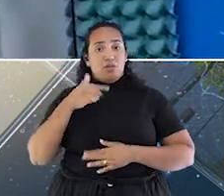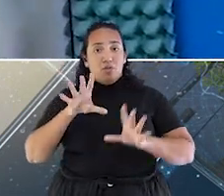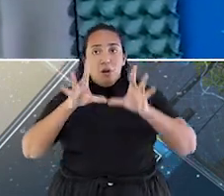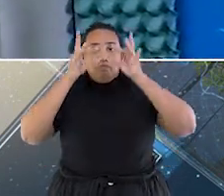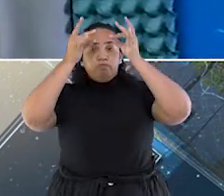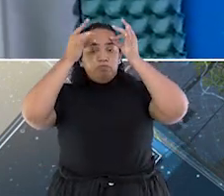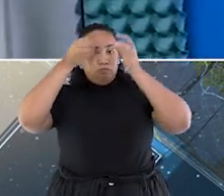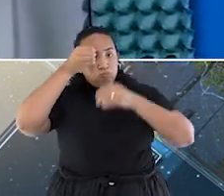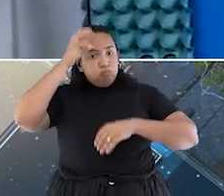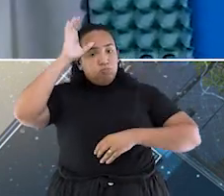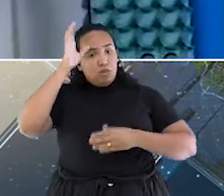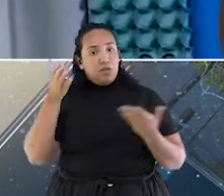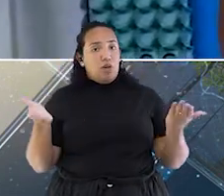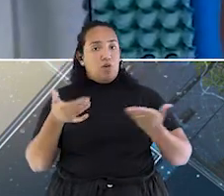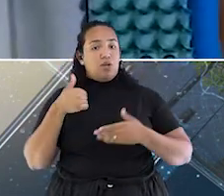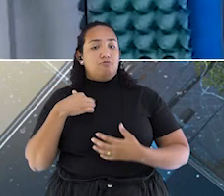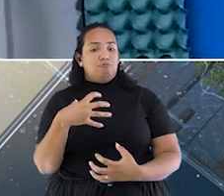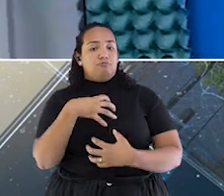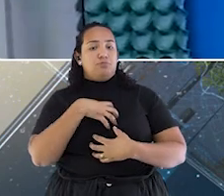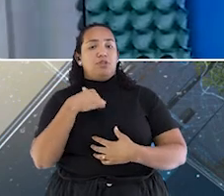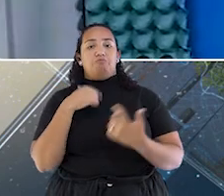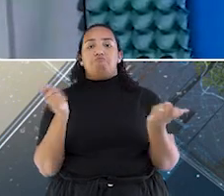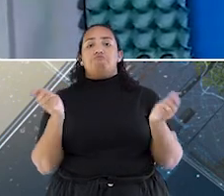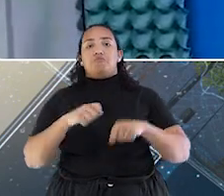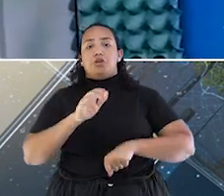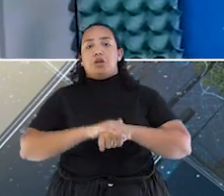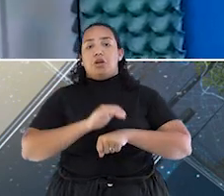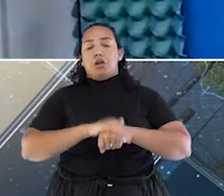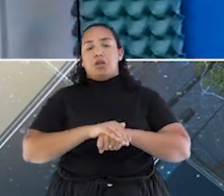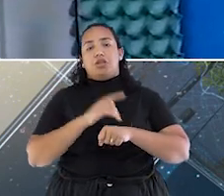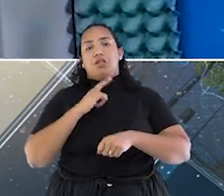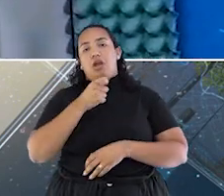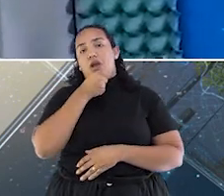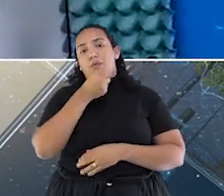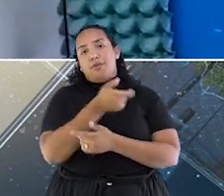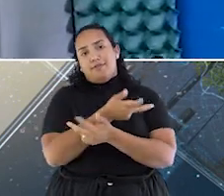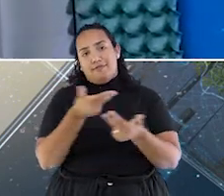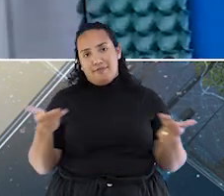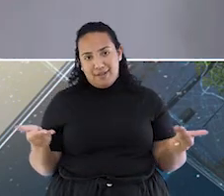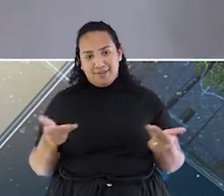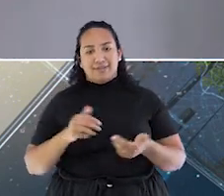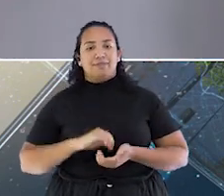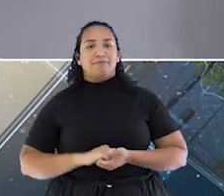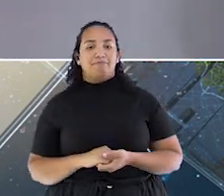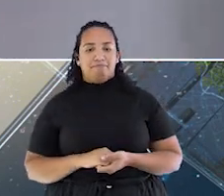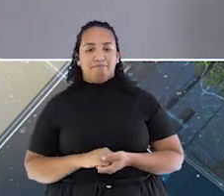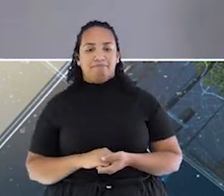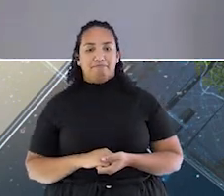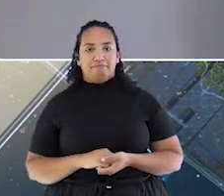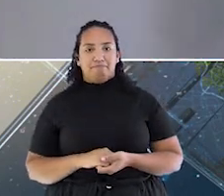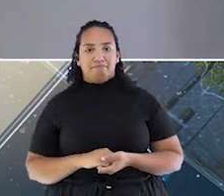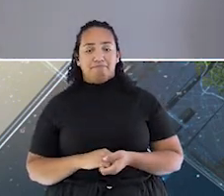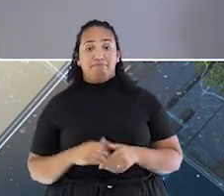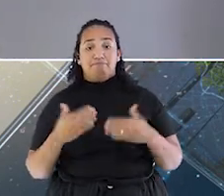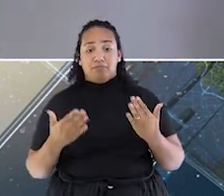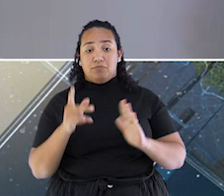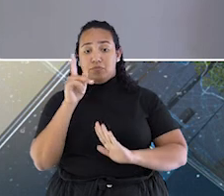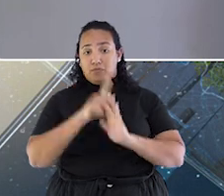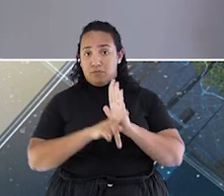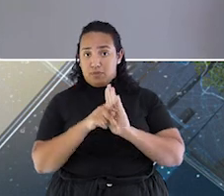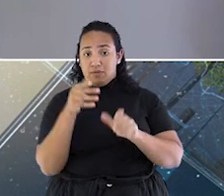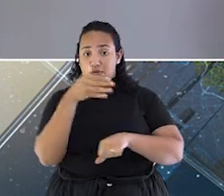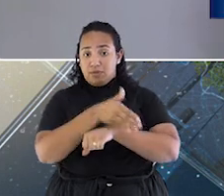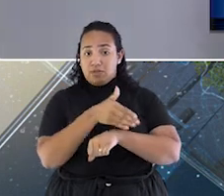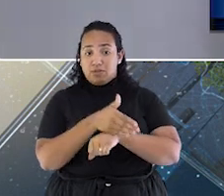hoje em dia eu sinto que eu tenho a capacidade de fazer várias matérias para trazer para vocês. Para mim, participar do projeto disponibiliza